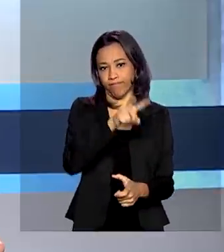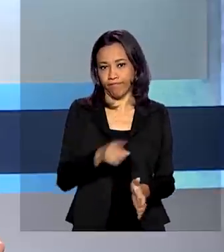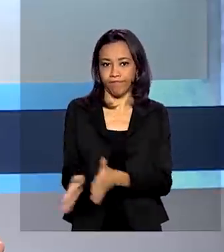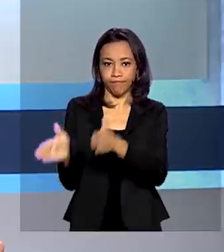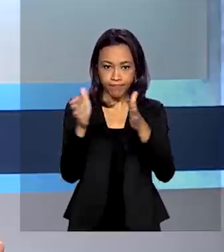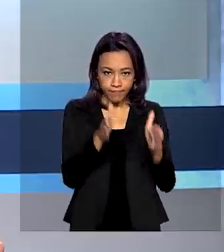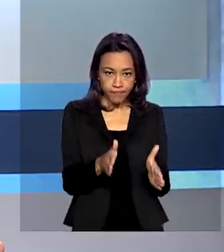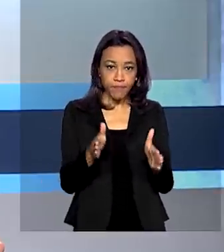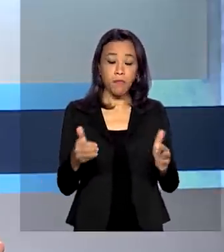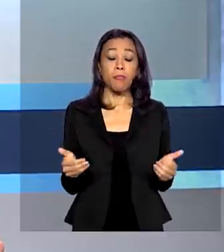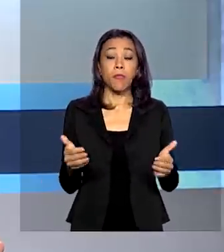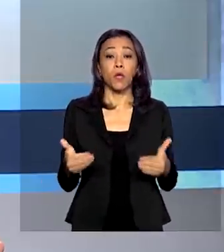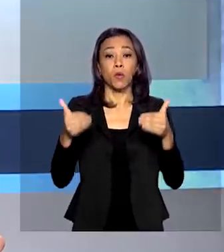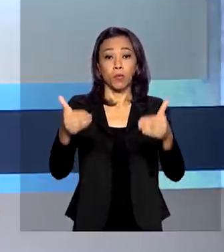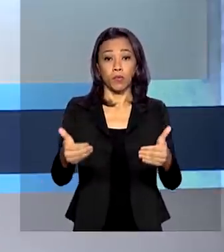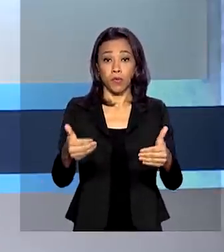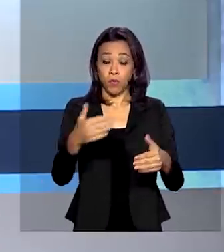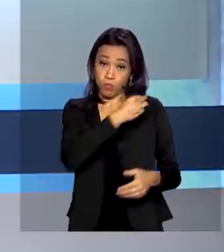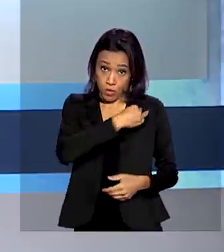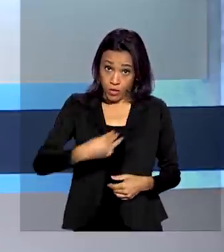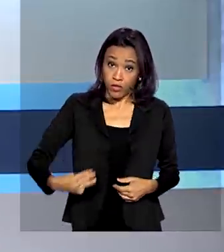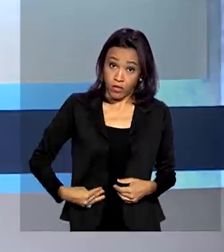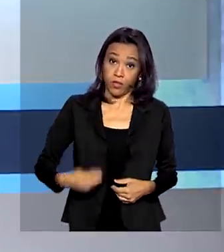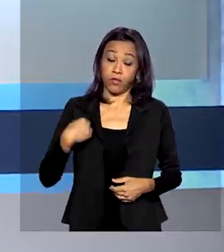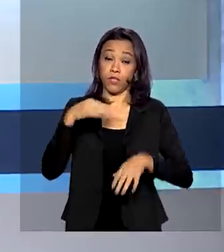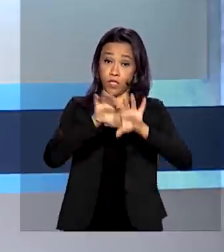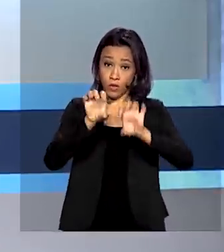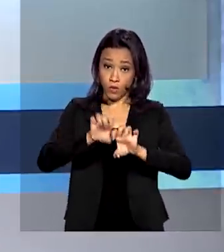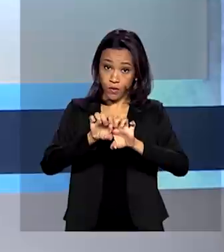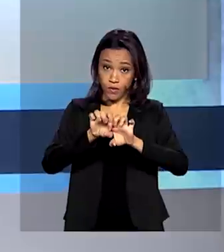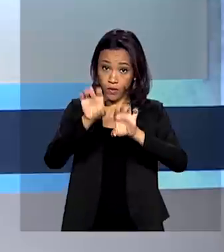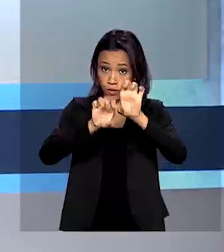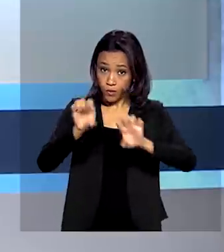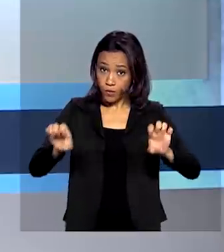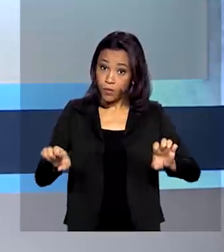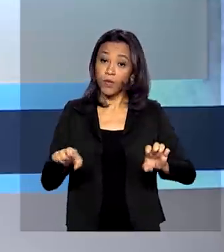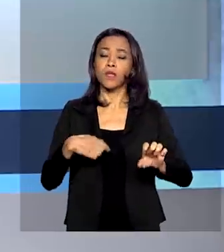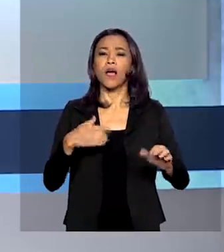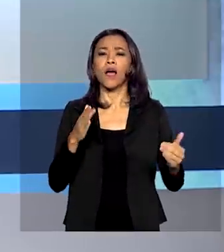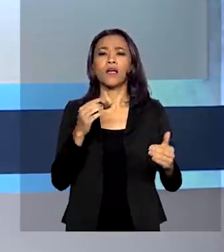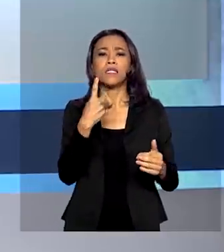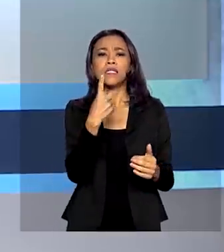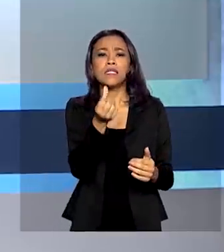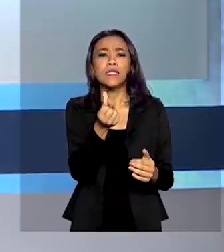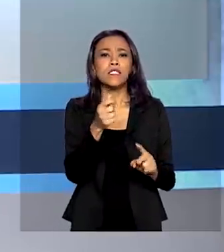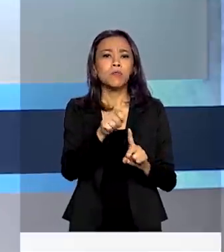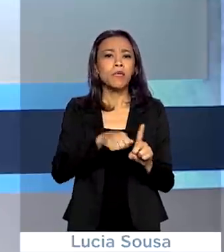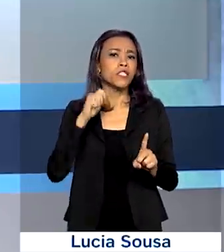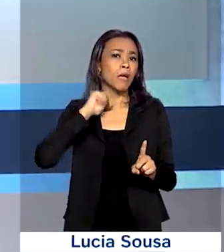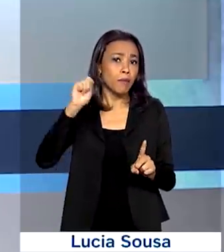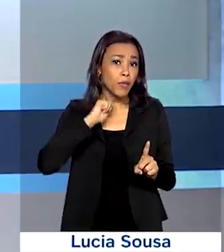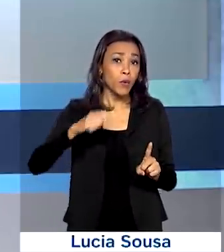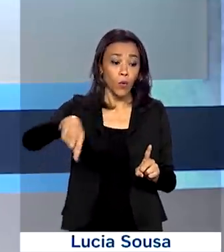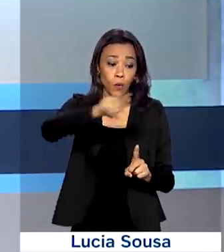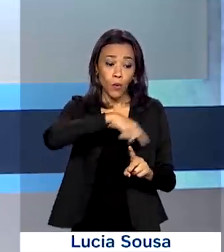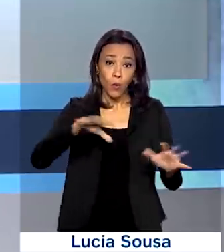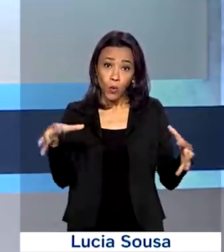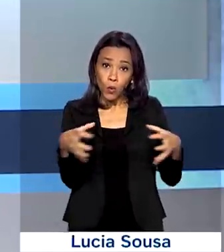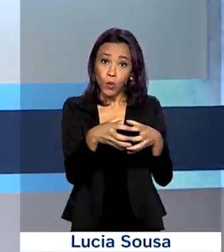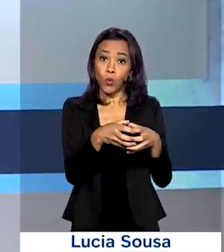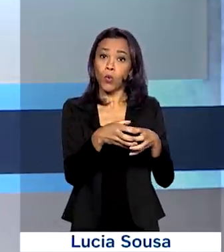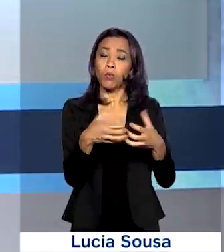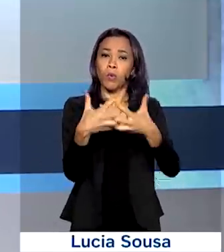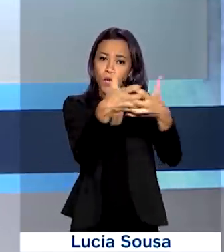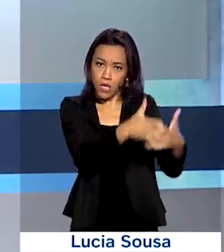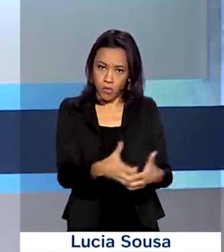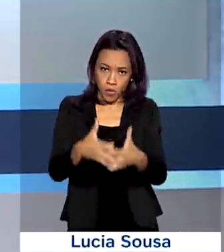o ministro da Infraestrutura anunciou ainda que a partir de 16 de abril, os caminhoneiros vão entrar no grupo prioritário para receber a